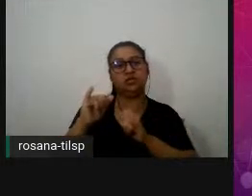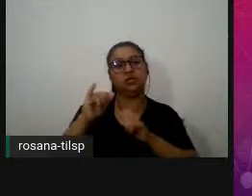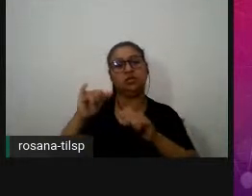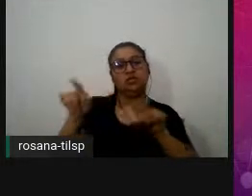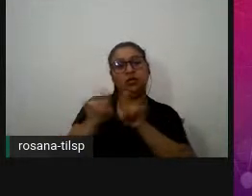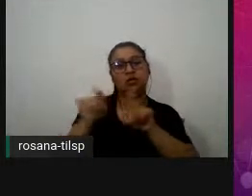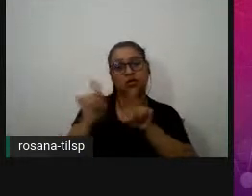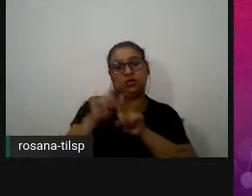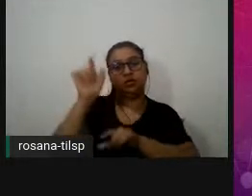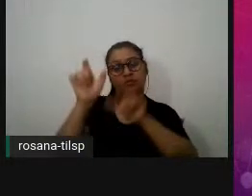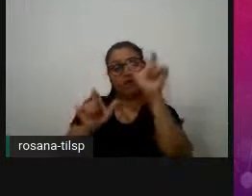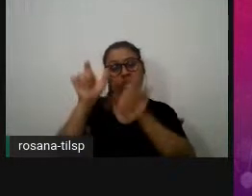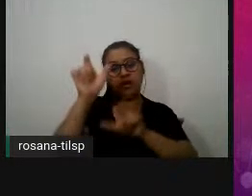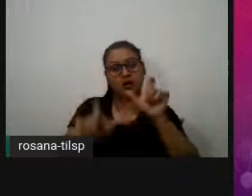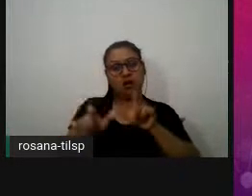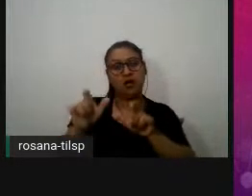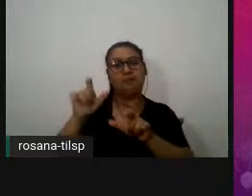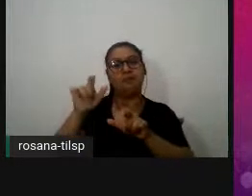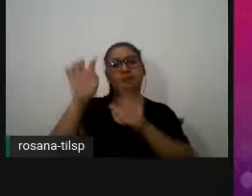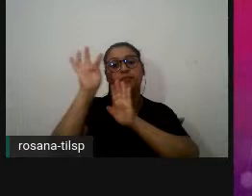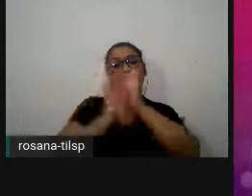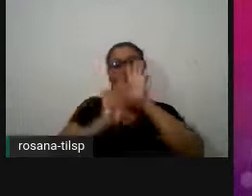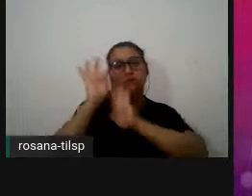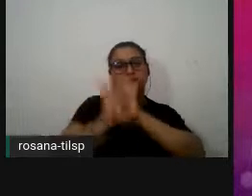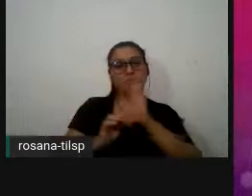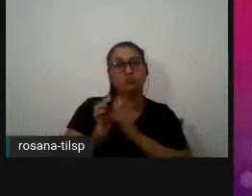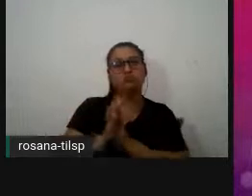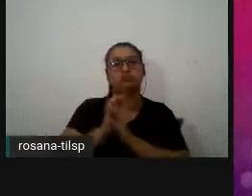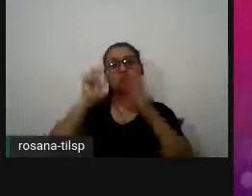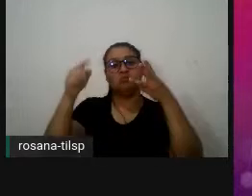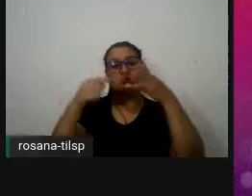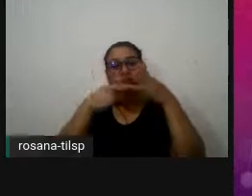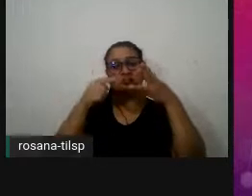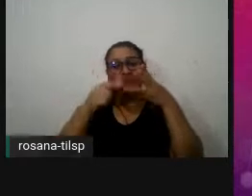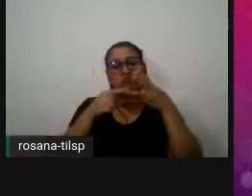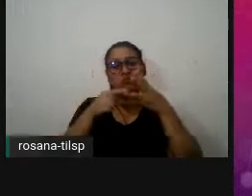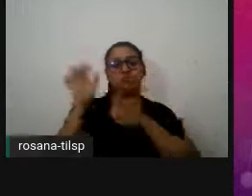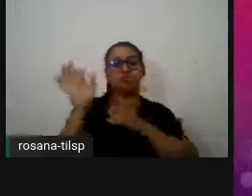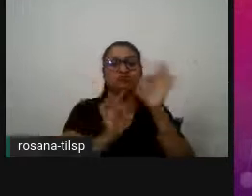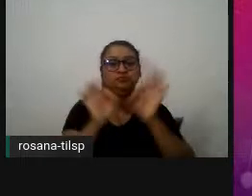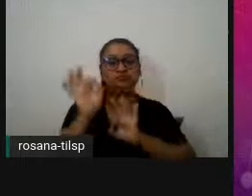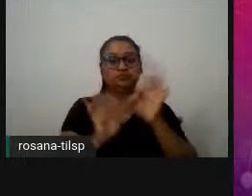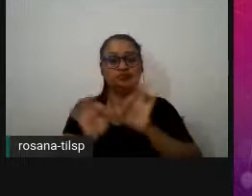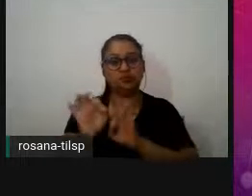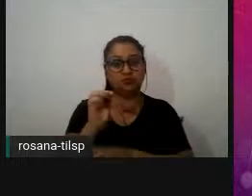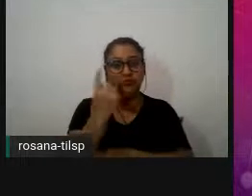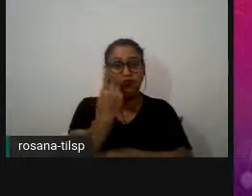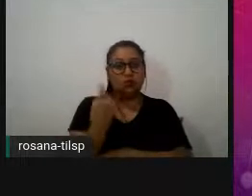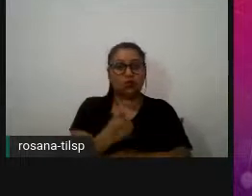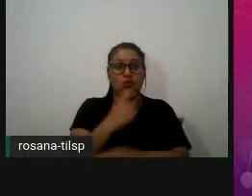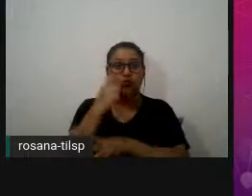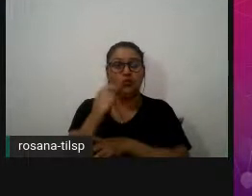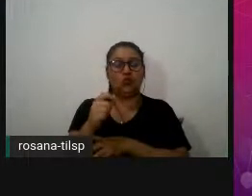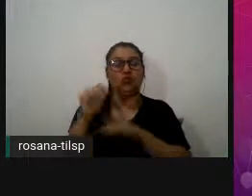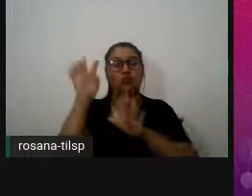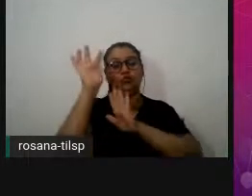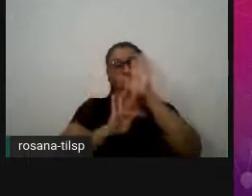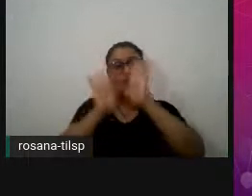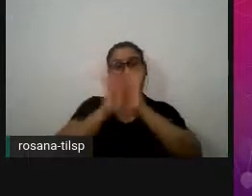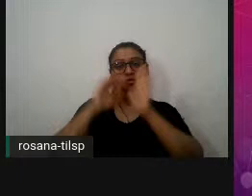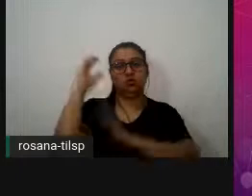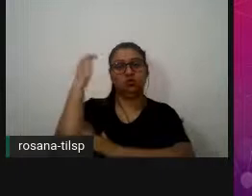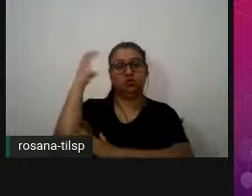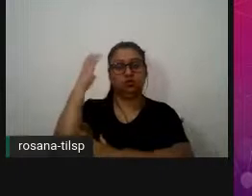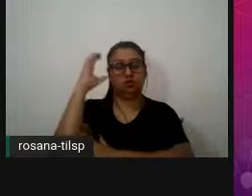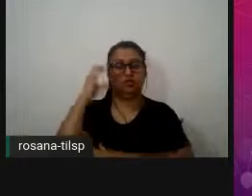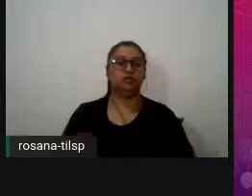houve uma produção coletiva de textos e finalmente uma produção individual de um texto de divulgação científica eu